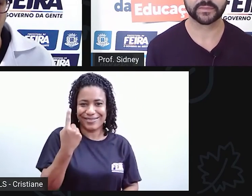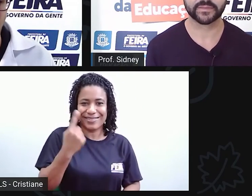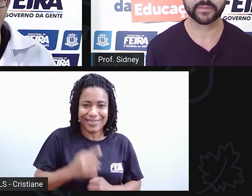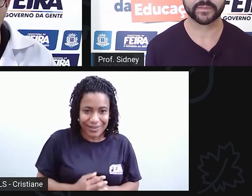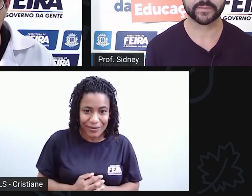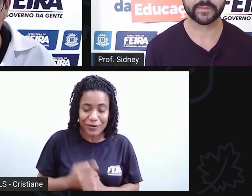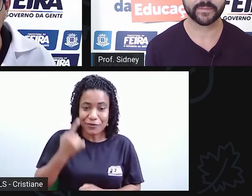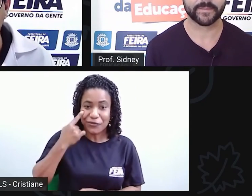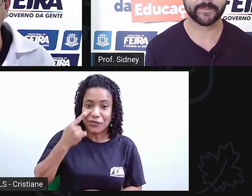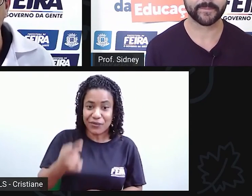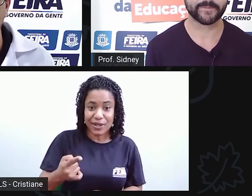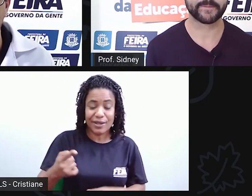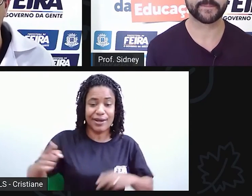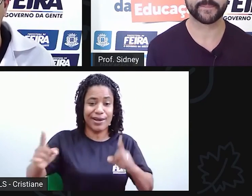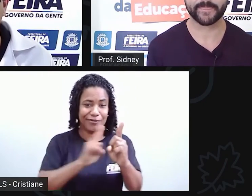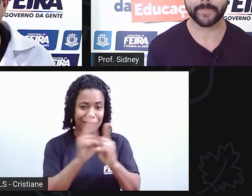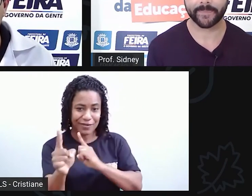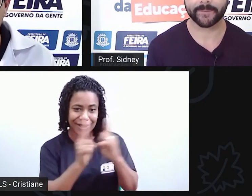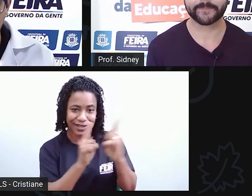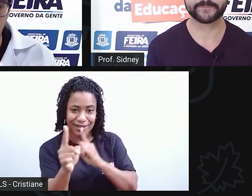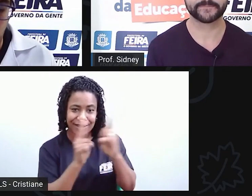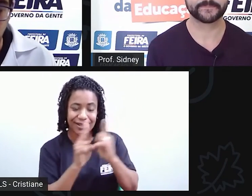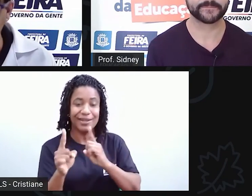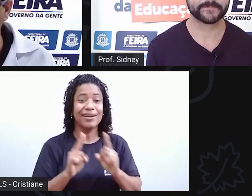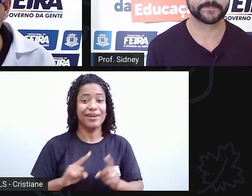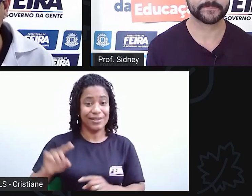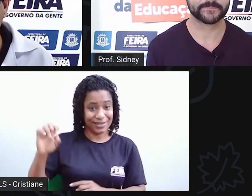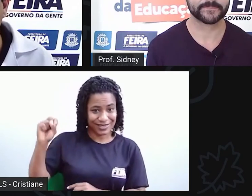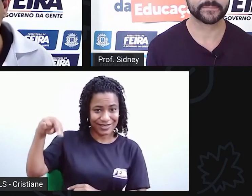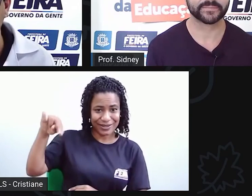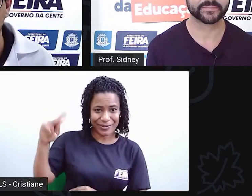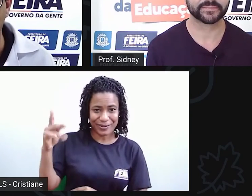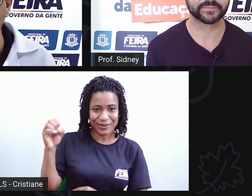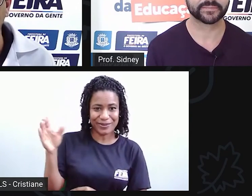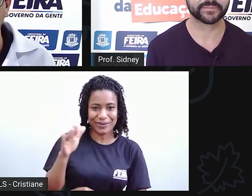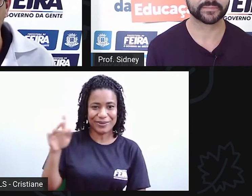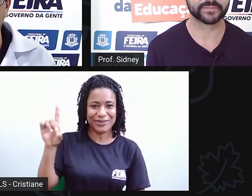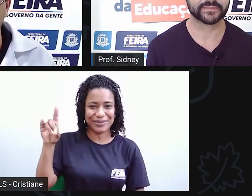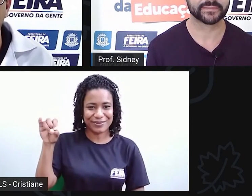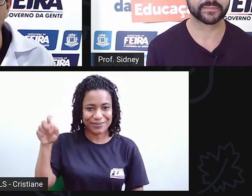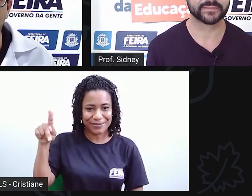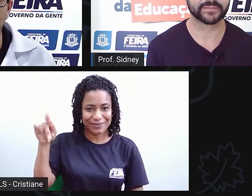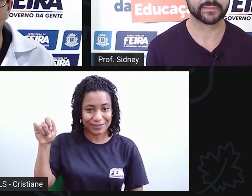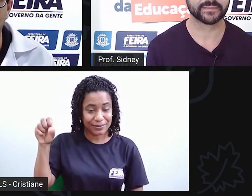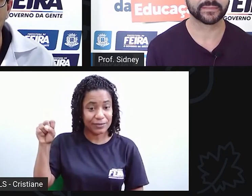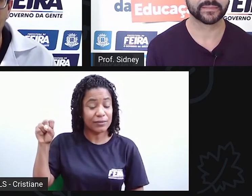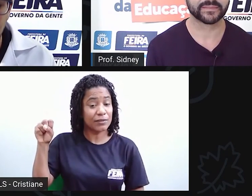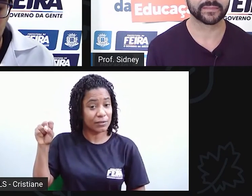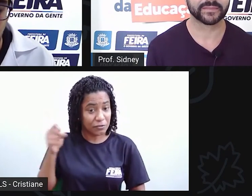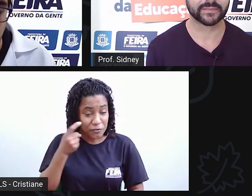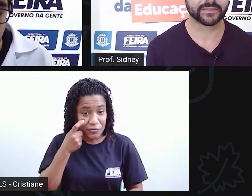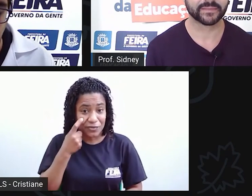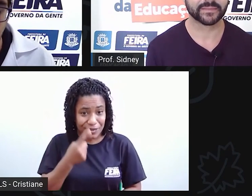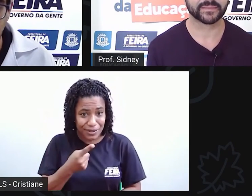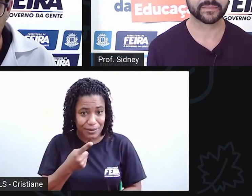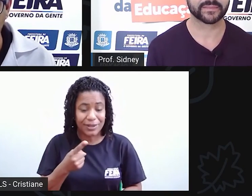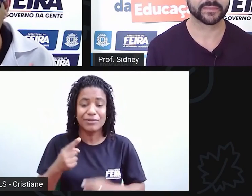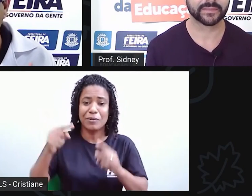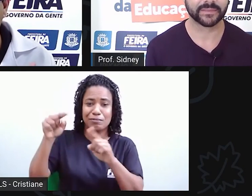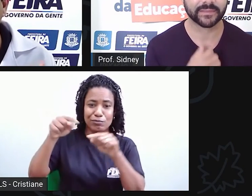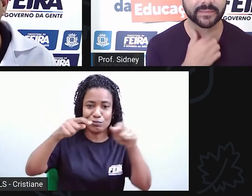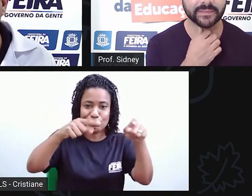lugar ali, da Avenida do Senhor dos Passos. A gente falou de outros pontos históricos ali. Então, assim,